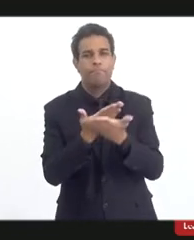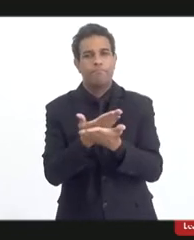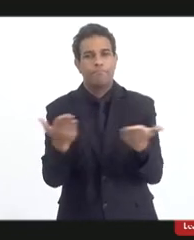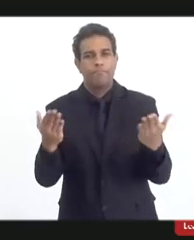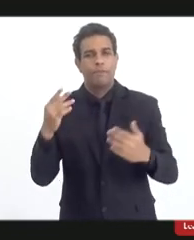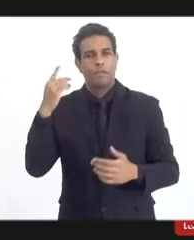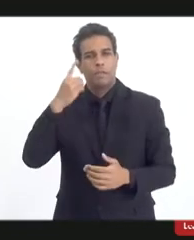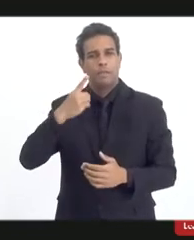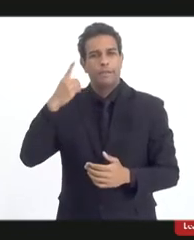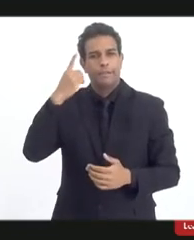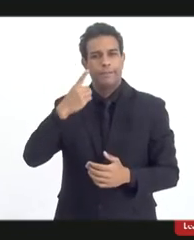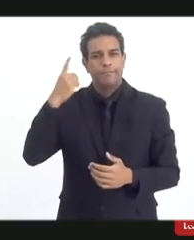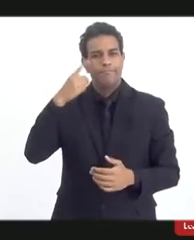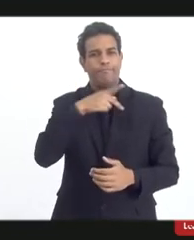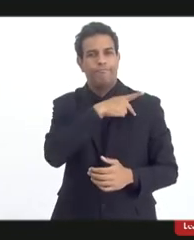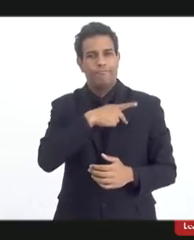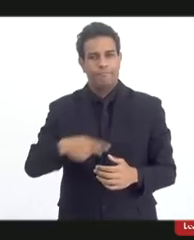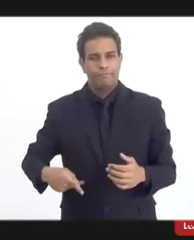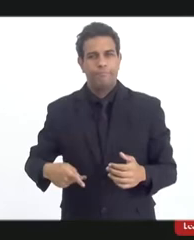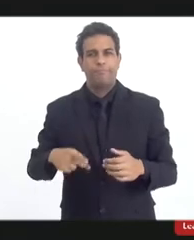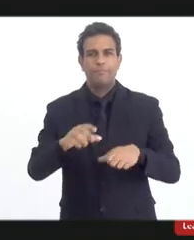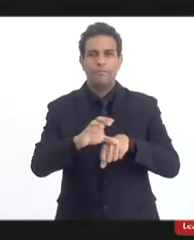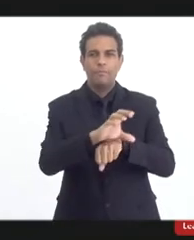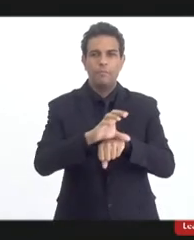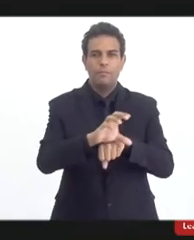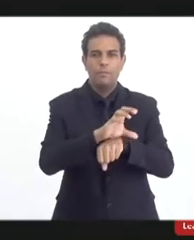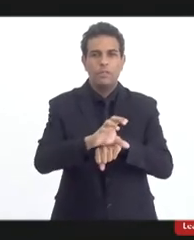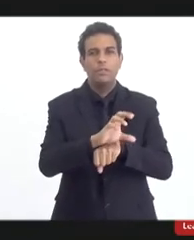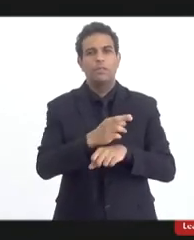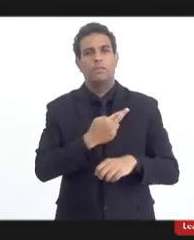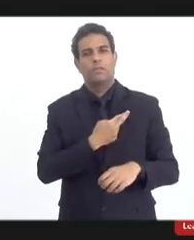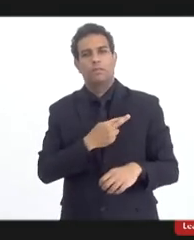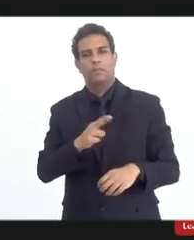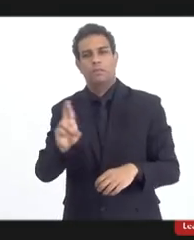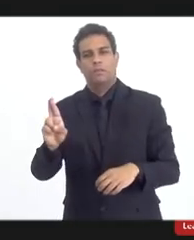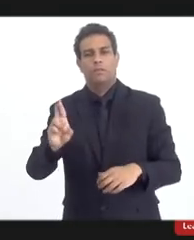senhora presidente desta Comissão Parlamentar de Inquérito.